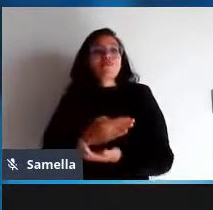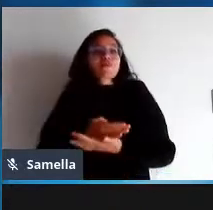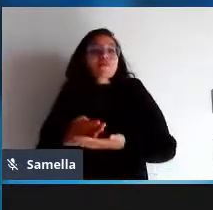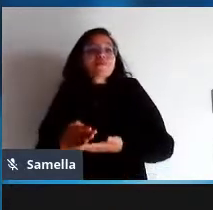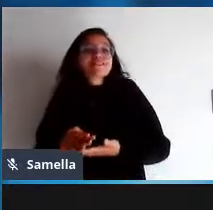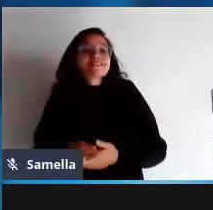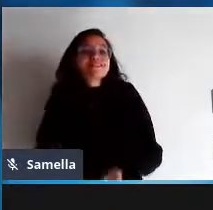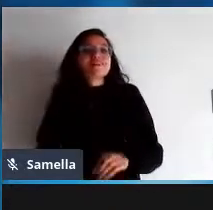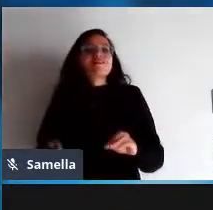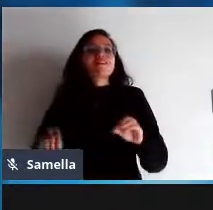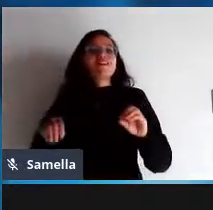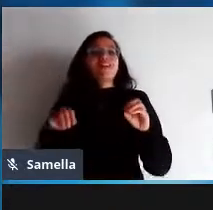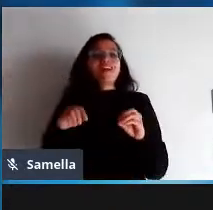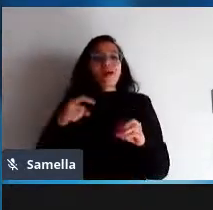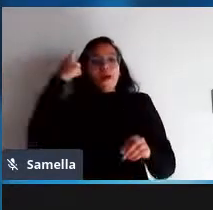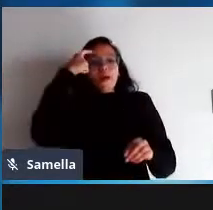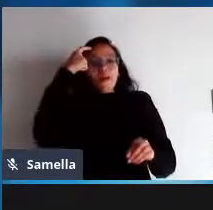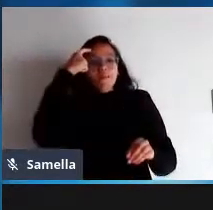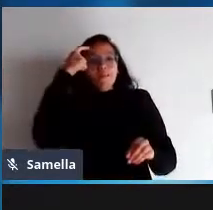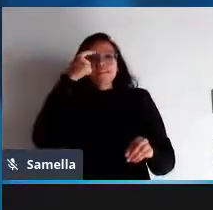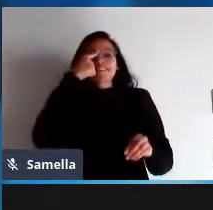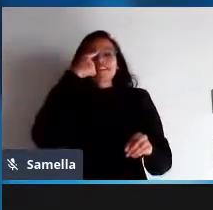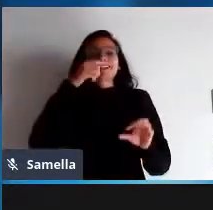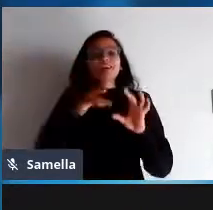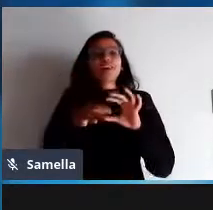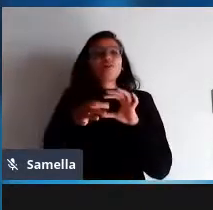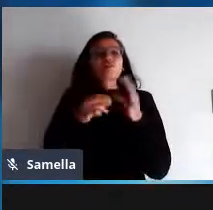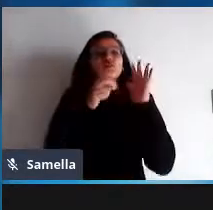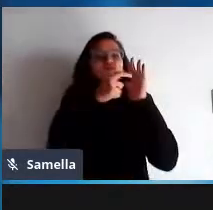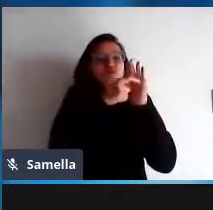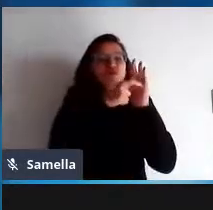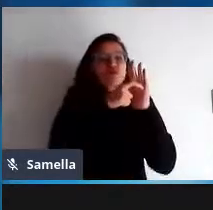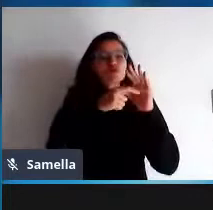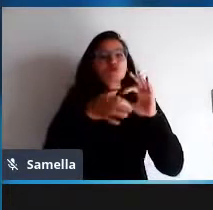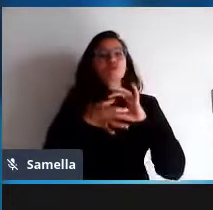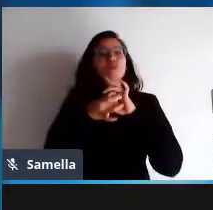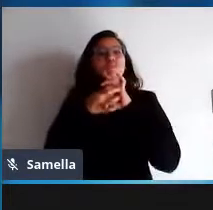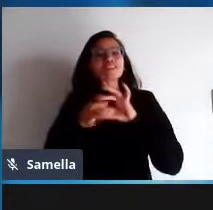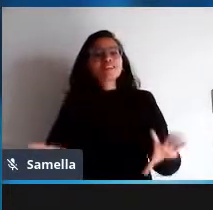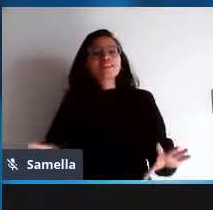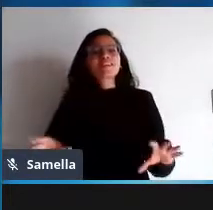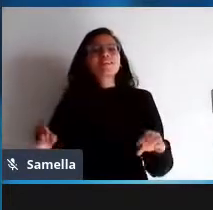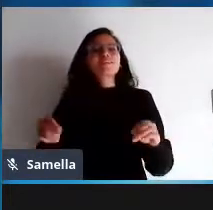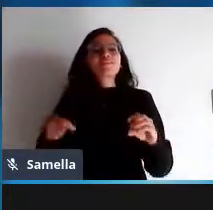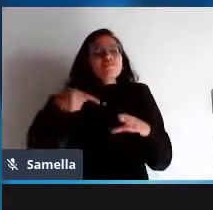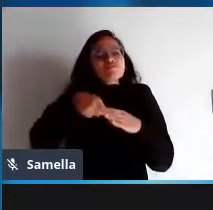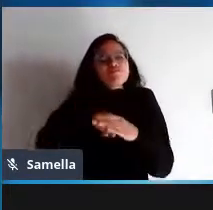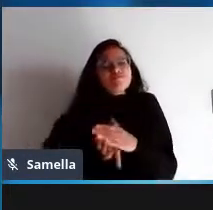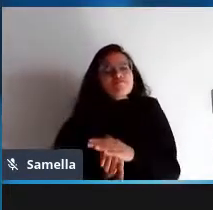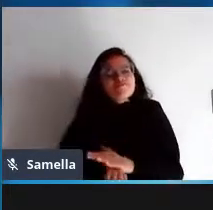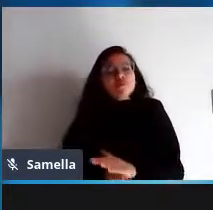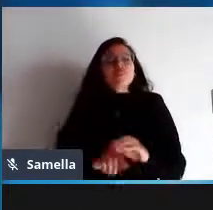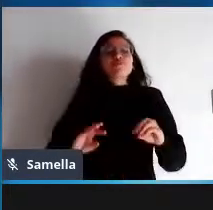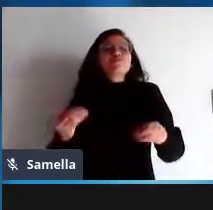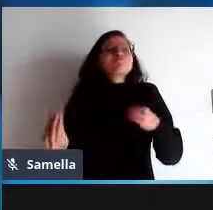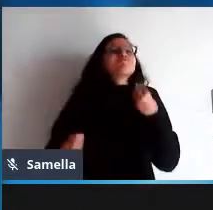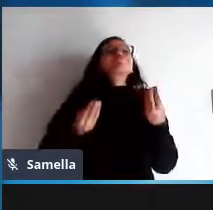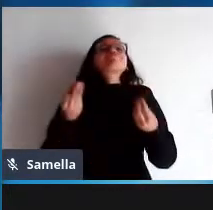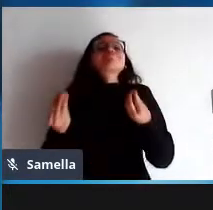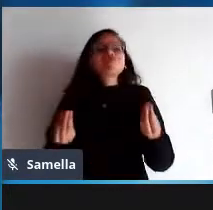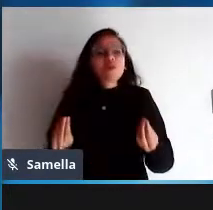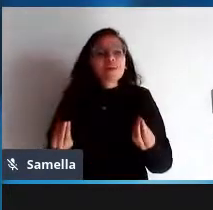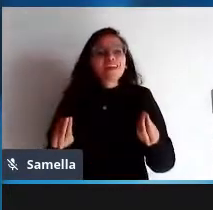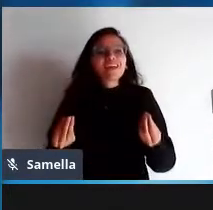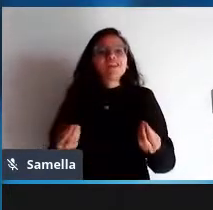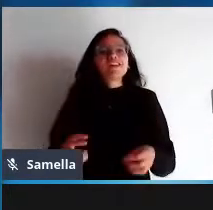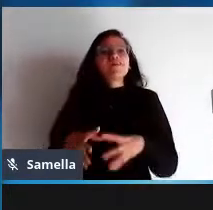disso aqui para ver o software livre na sua essência o que seria tá e daí entender qual é o papel da